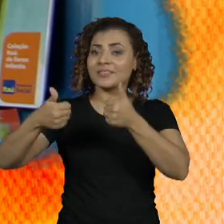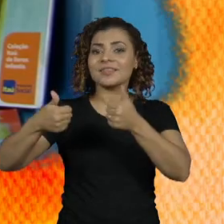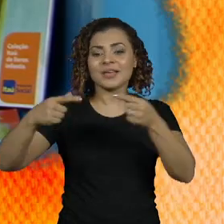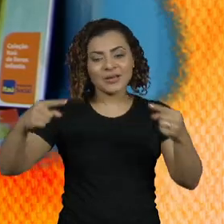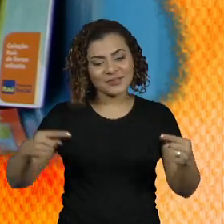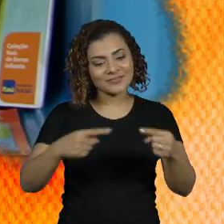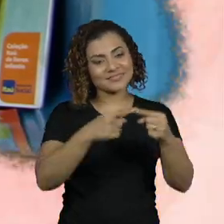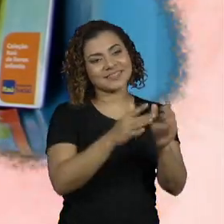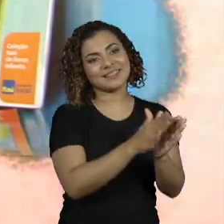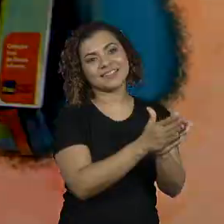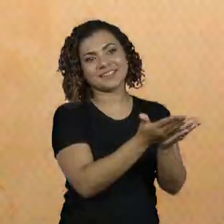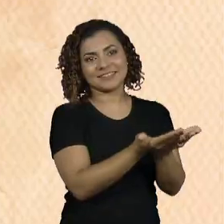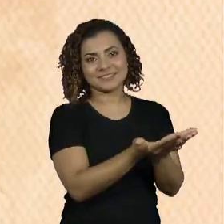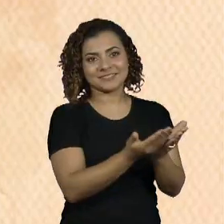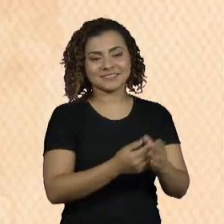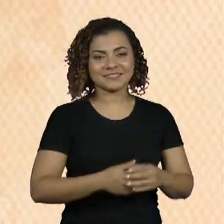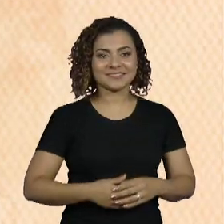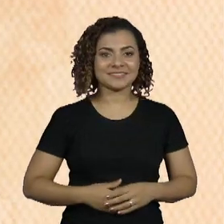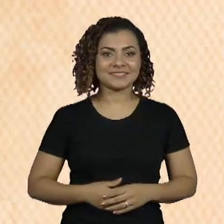um lugar de livros.